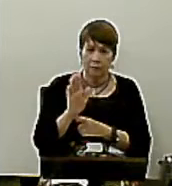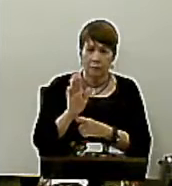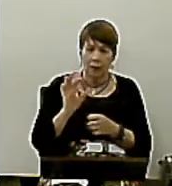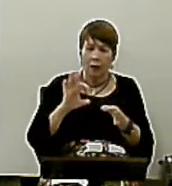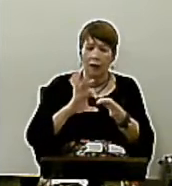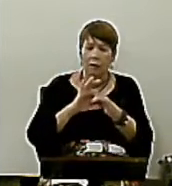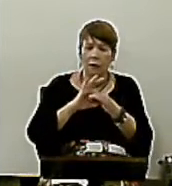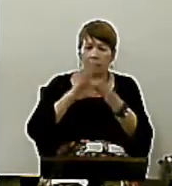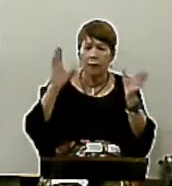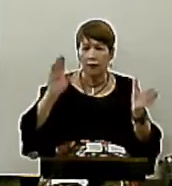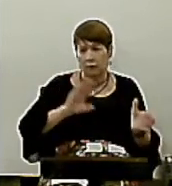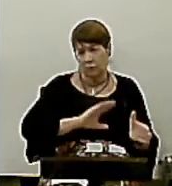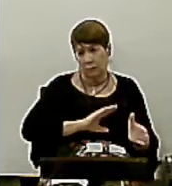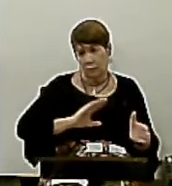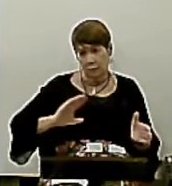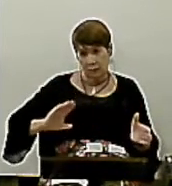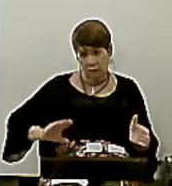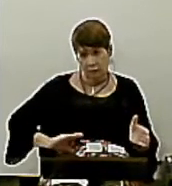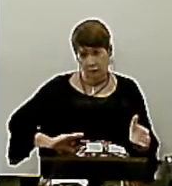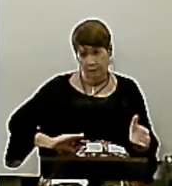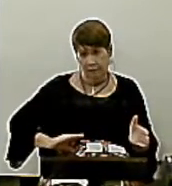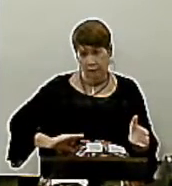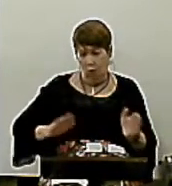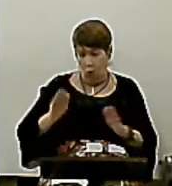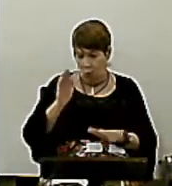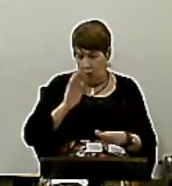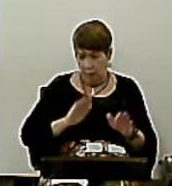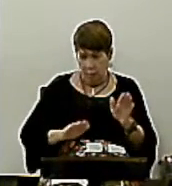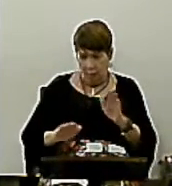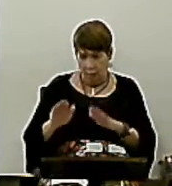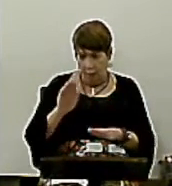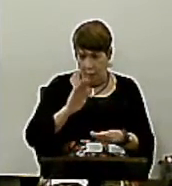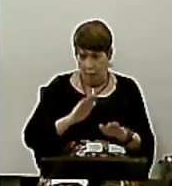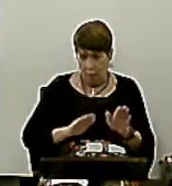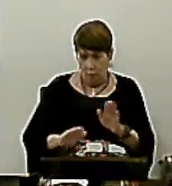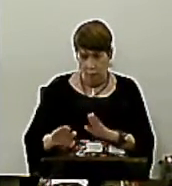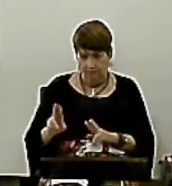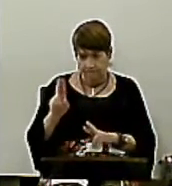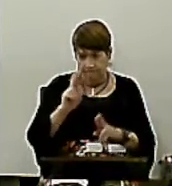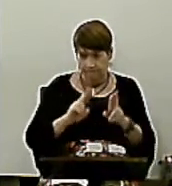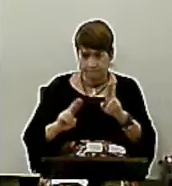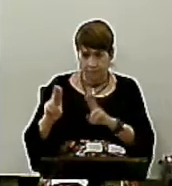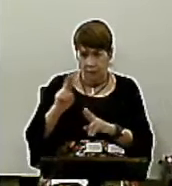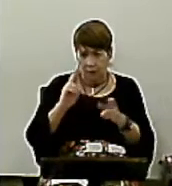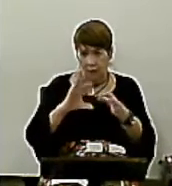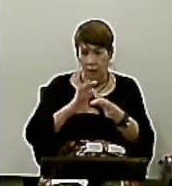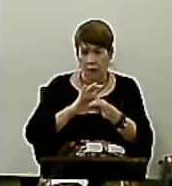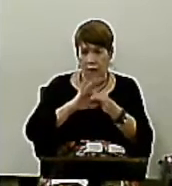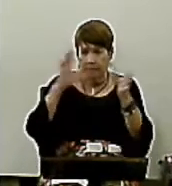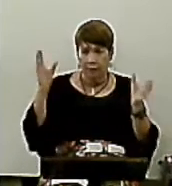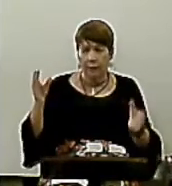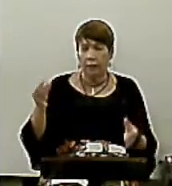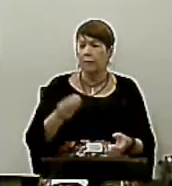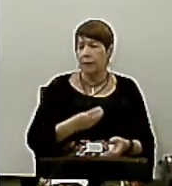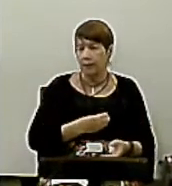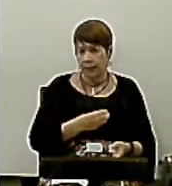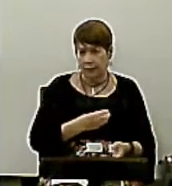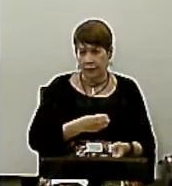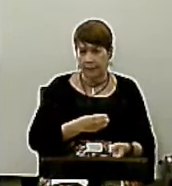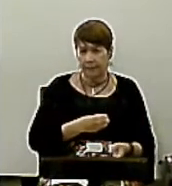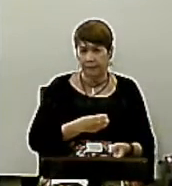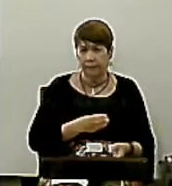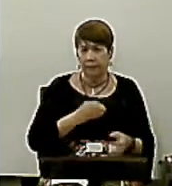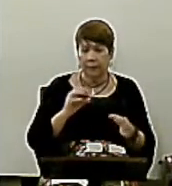Significa Não dar Ocasião A carne O argumento todo Eu repito Para os irmãos A